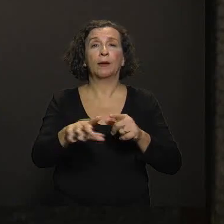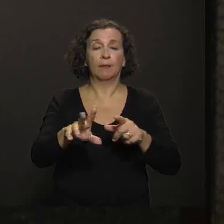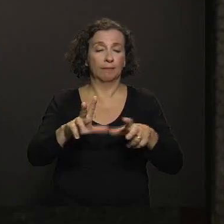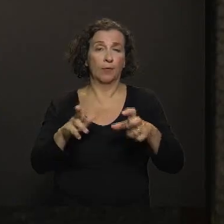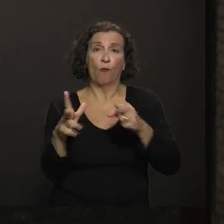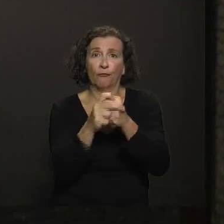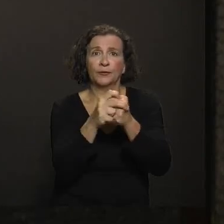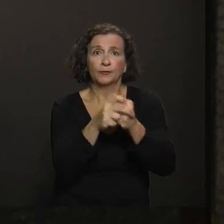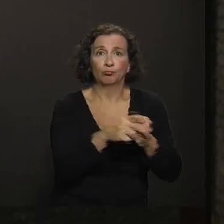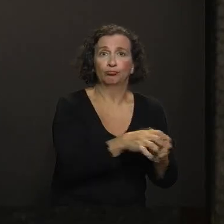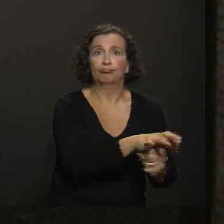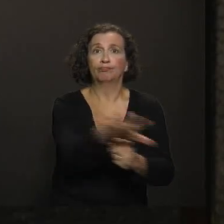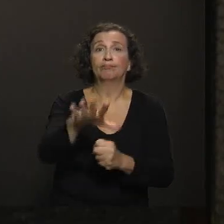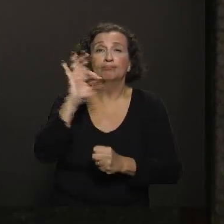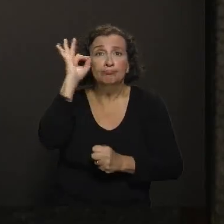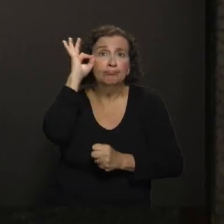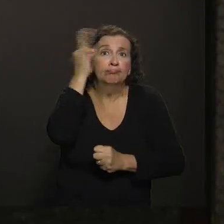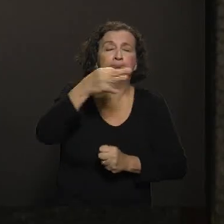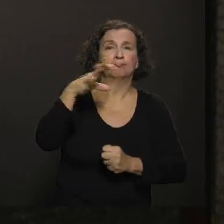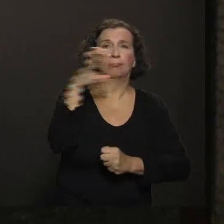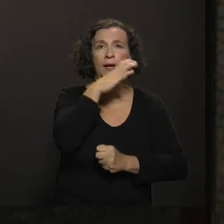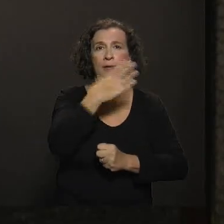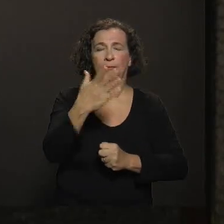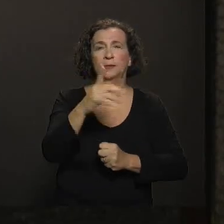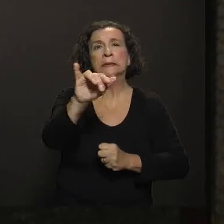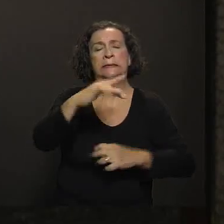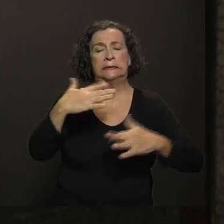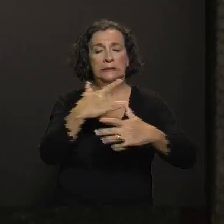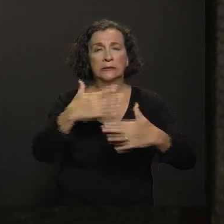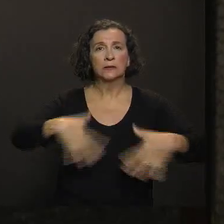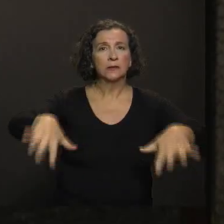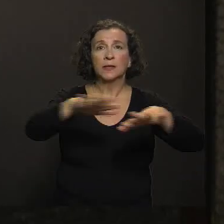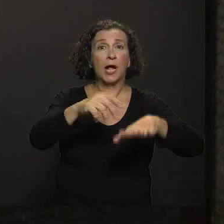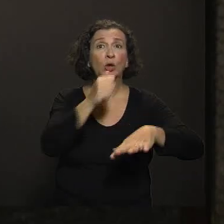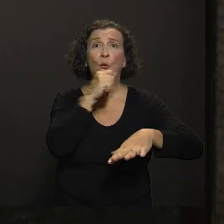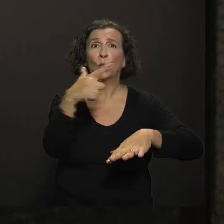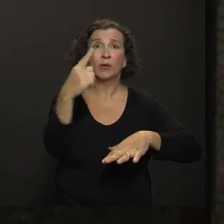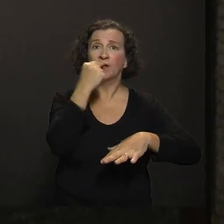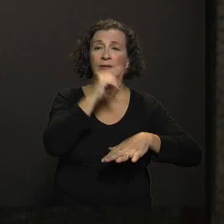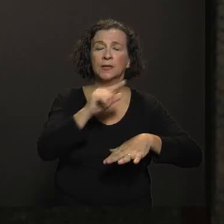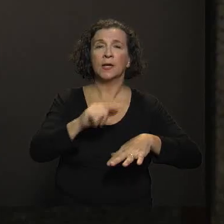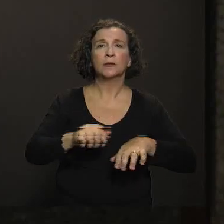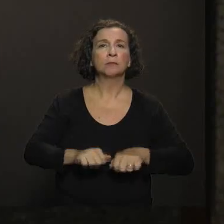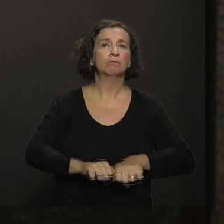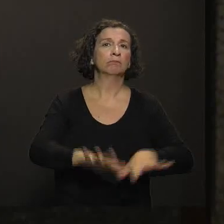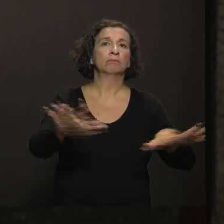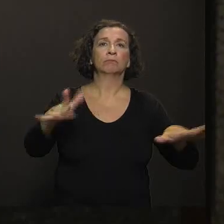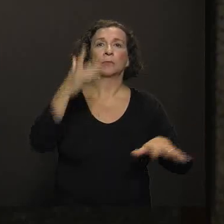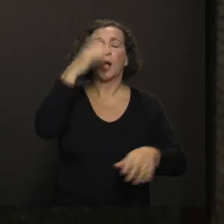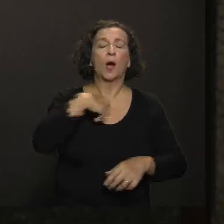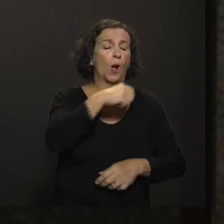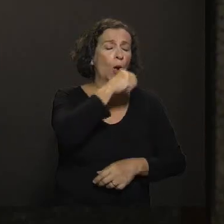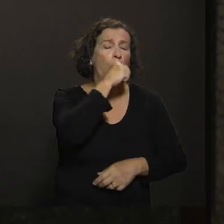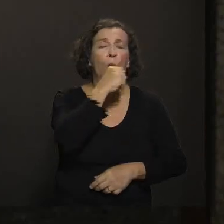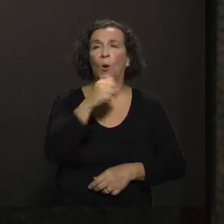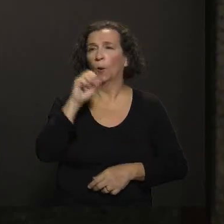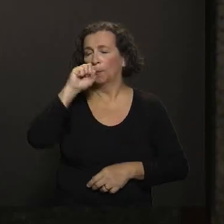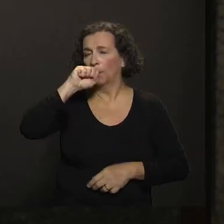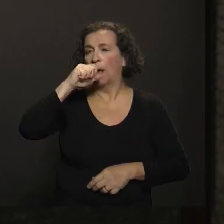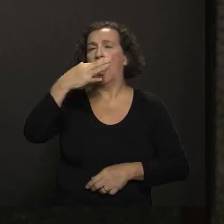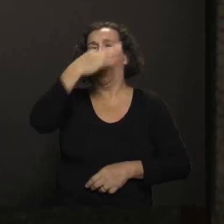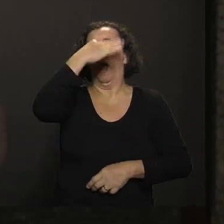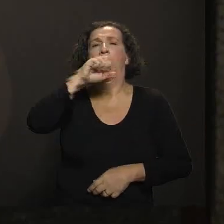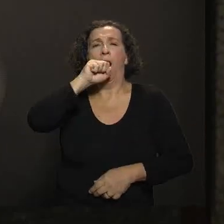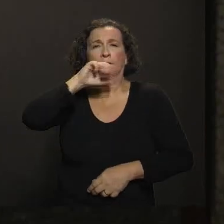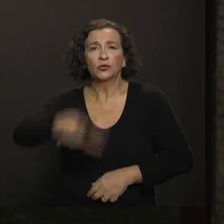para o outro. Então, se você pega ali uma população numa cidade que tem pessoas que não estão vacinadas, você tosse, você espirra, você